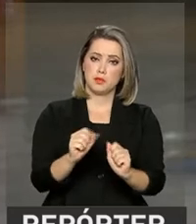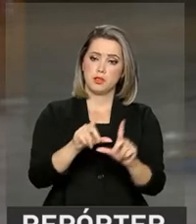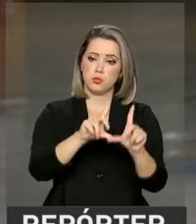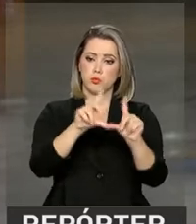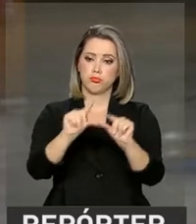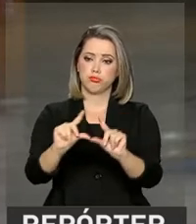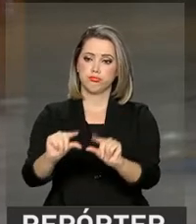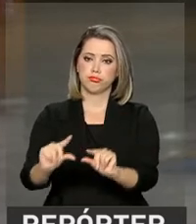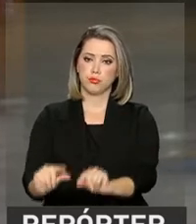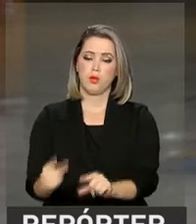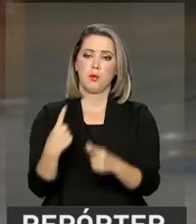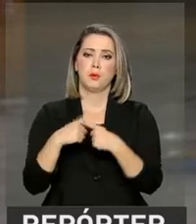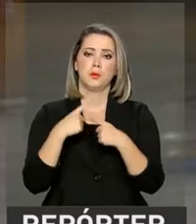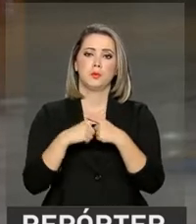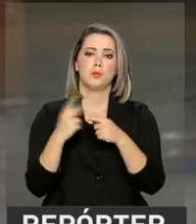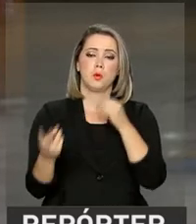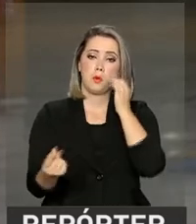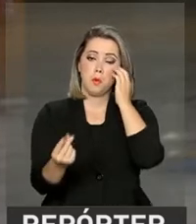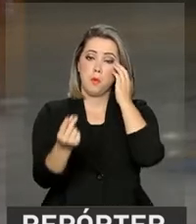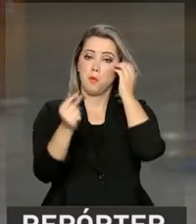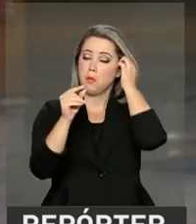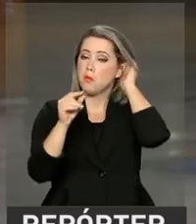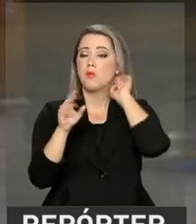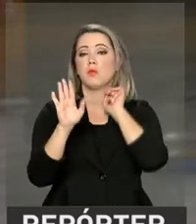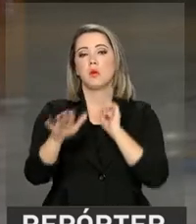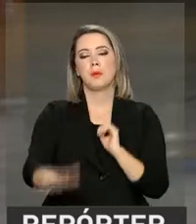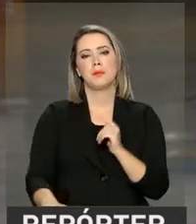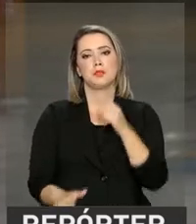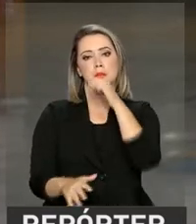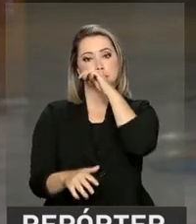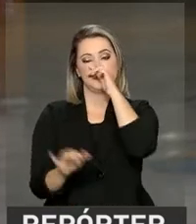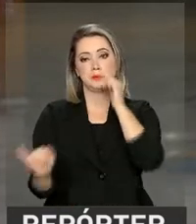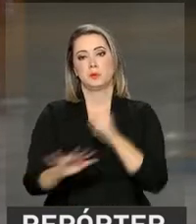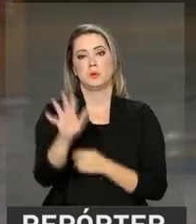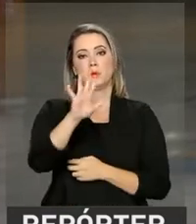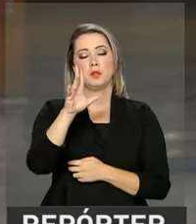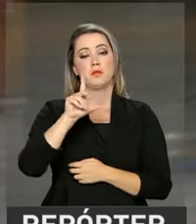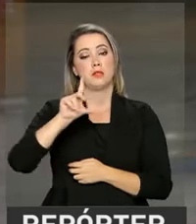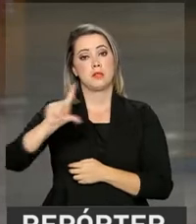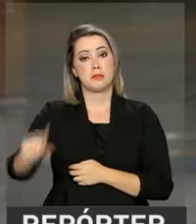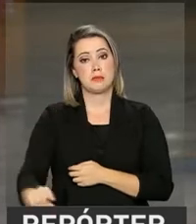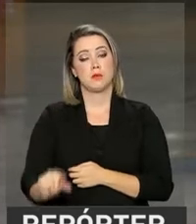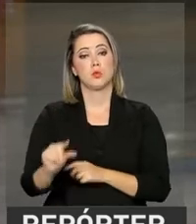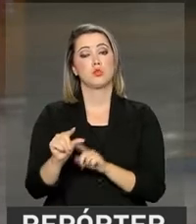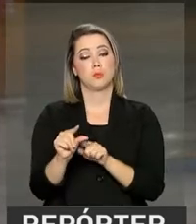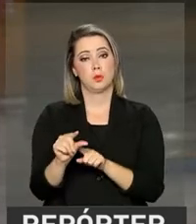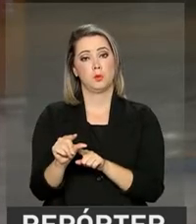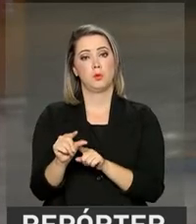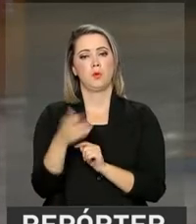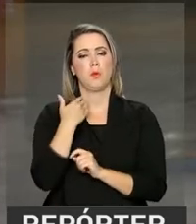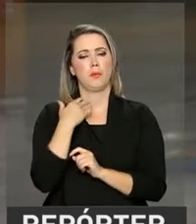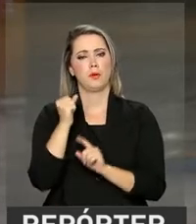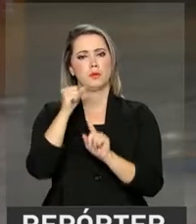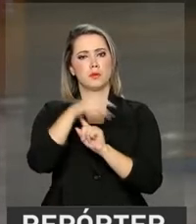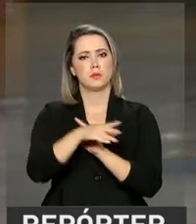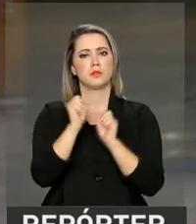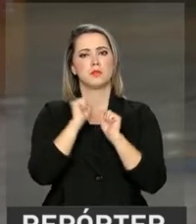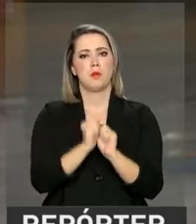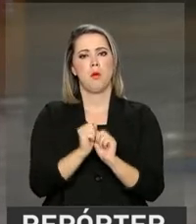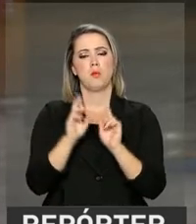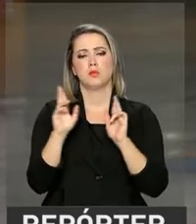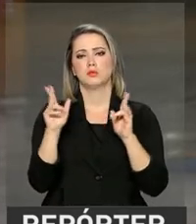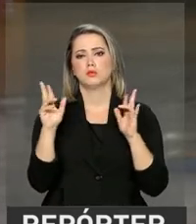Porque os preços estão caindo. Com uma inflação menor, reduzida no país, o Banco Central pode